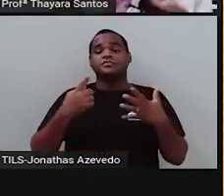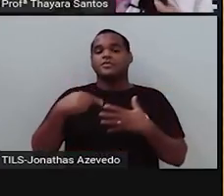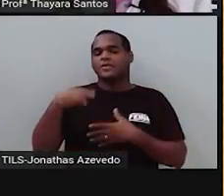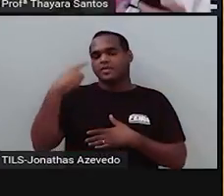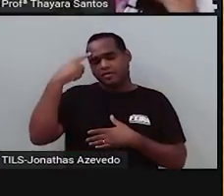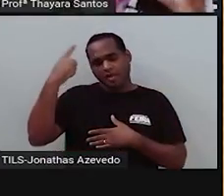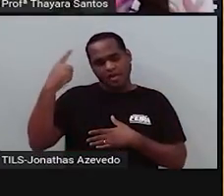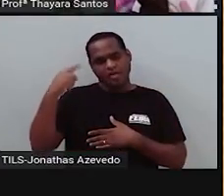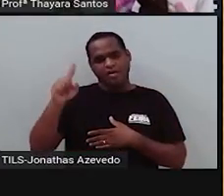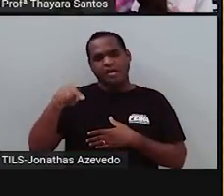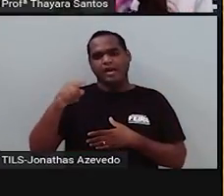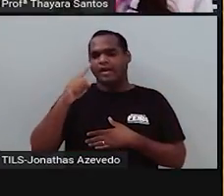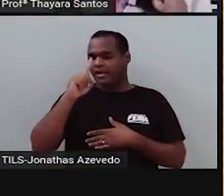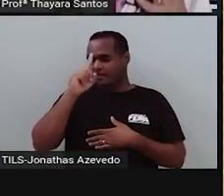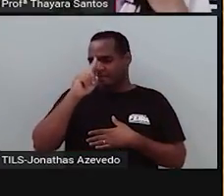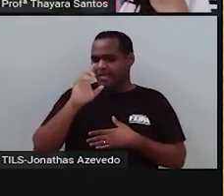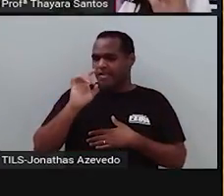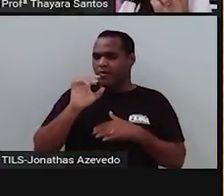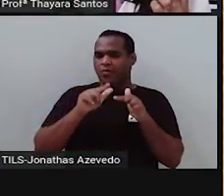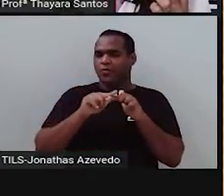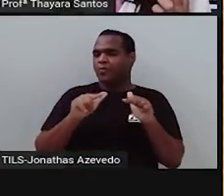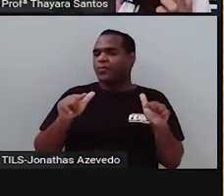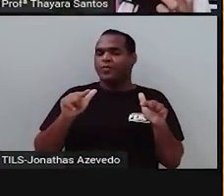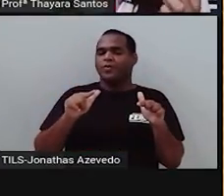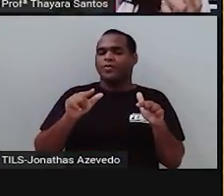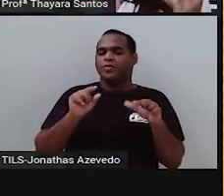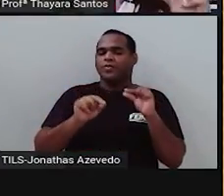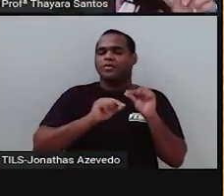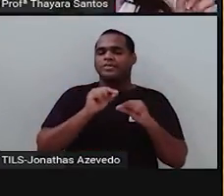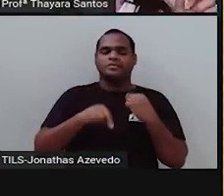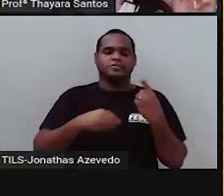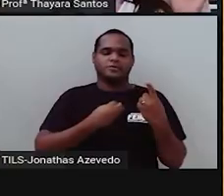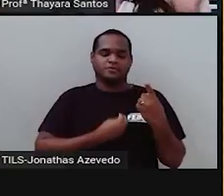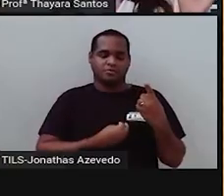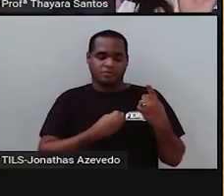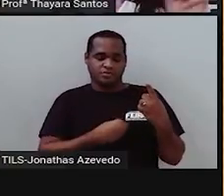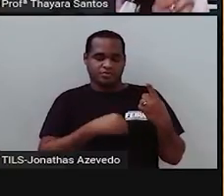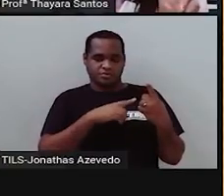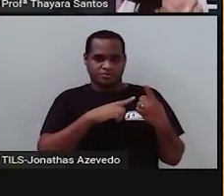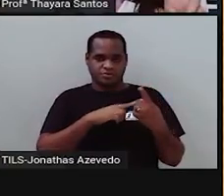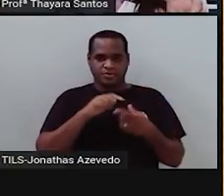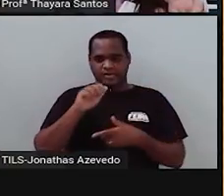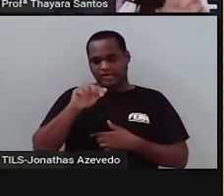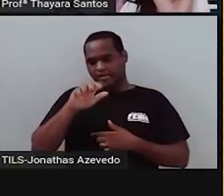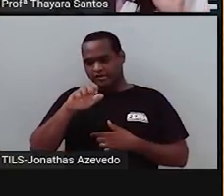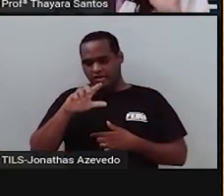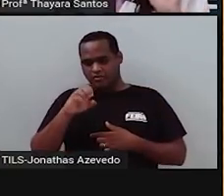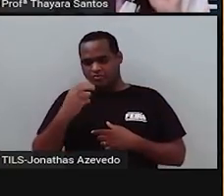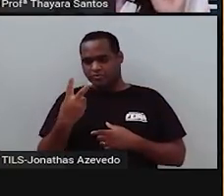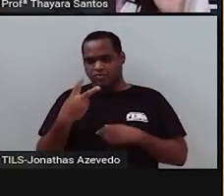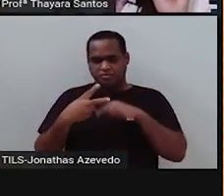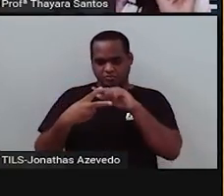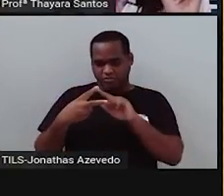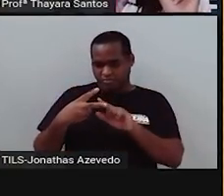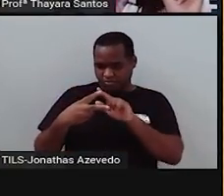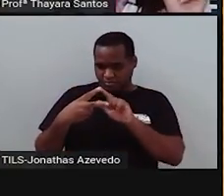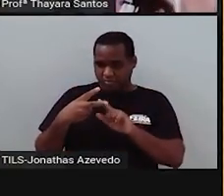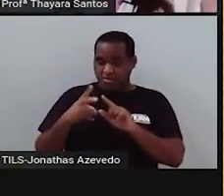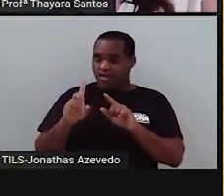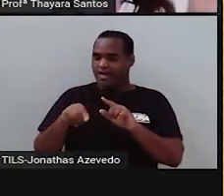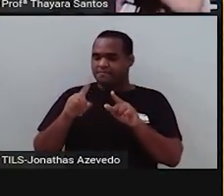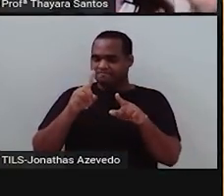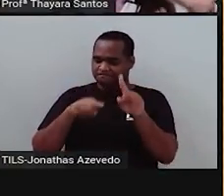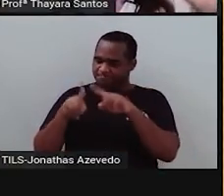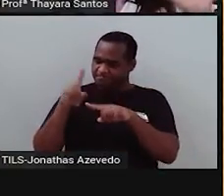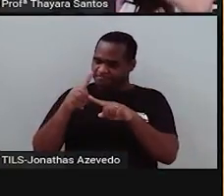amarelas e lisas puras, elas têm o alelo V, Z, duas vezes. E ele é dominante,